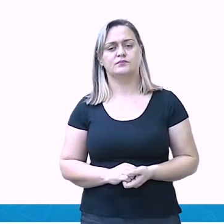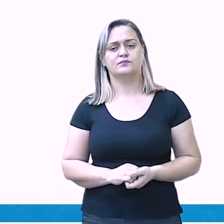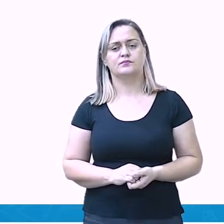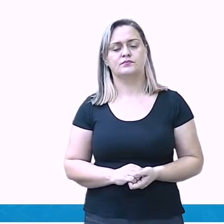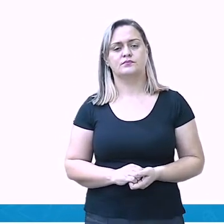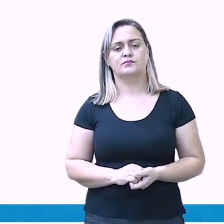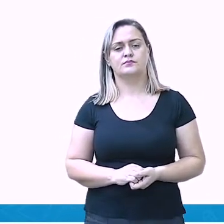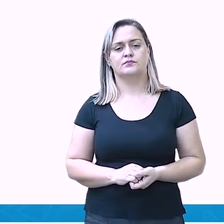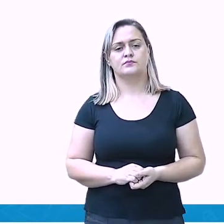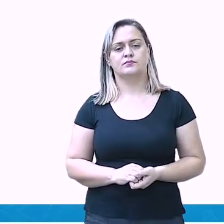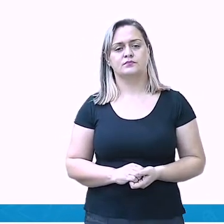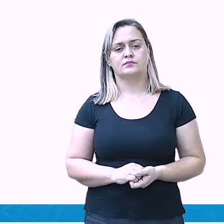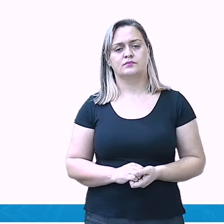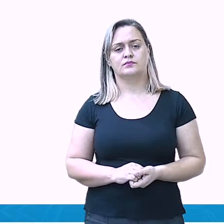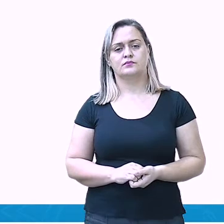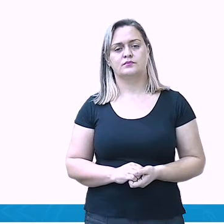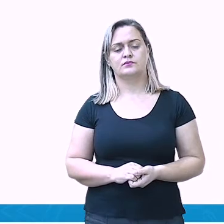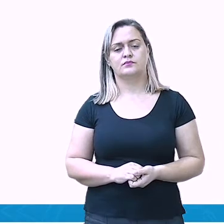De urbanização...